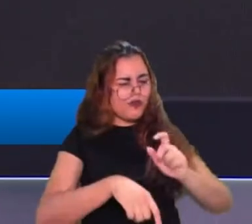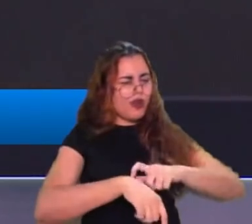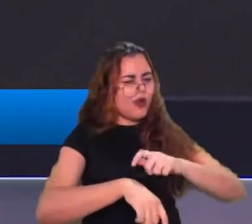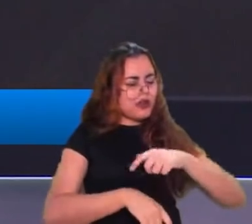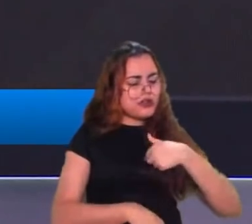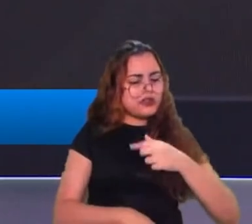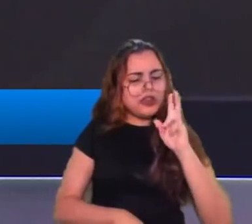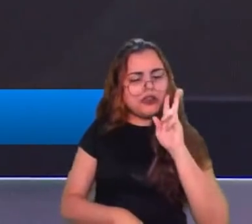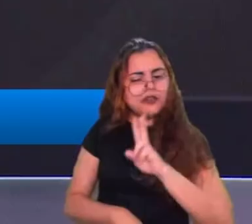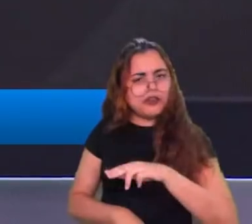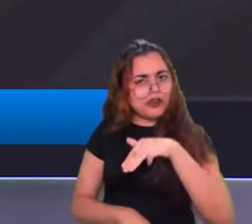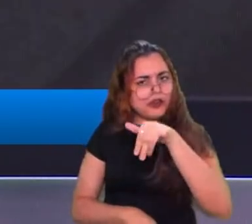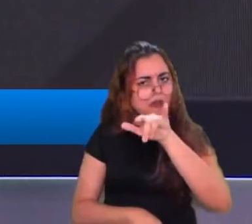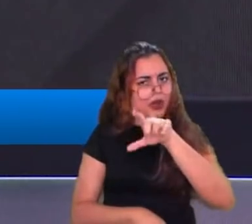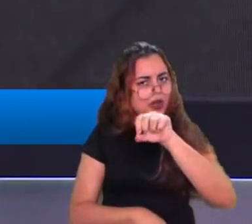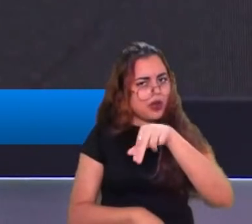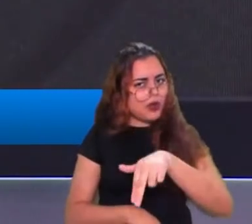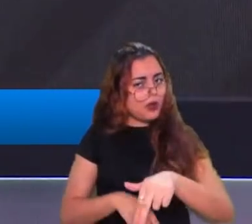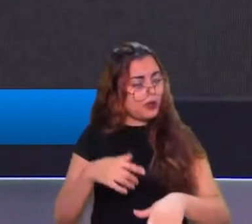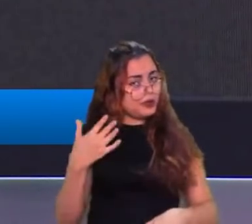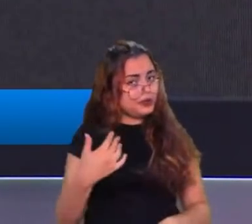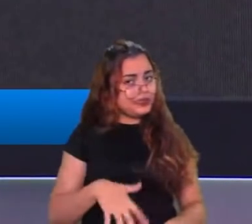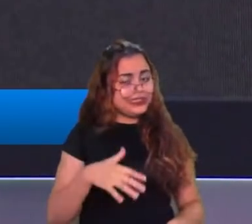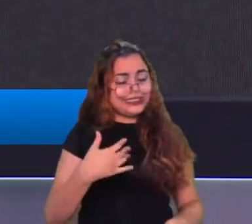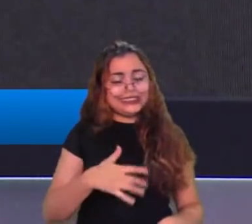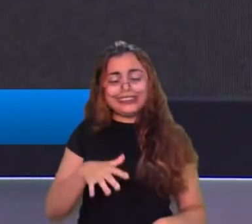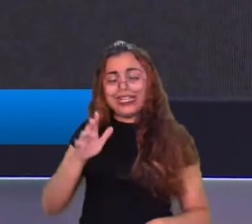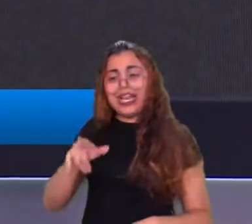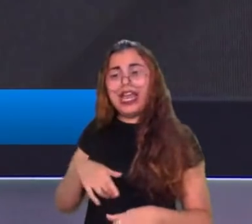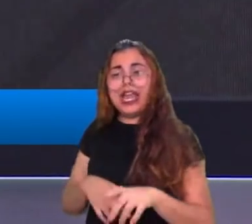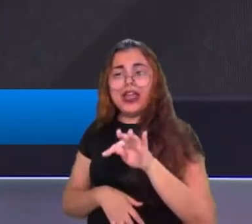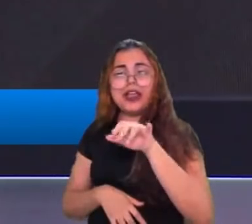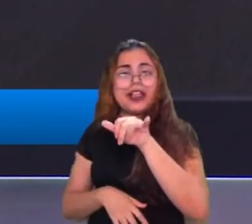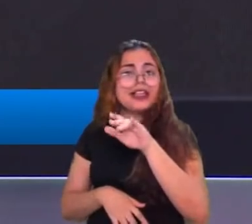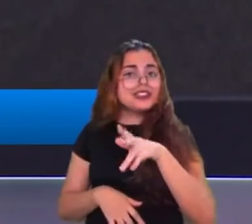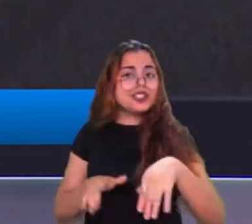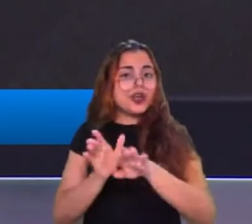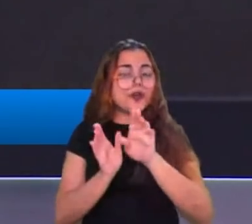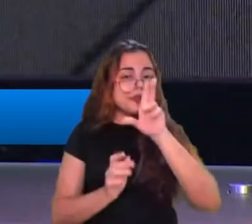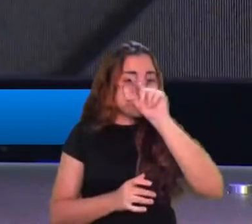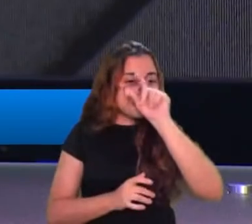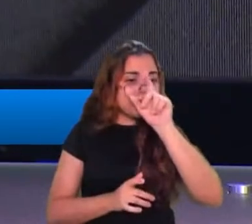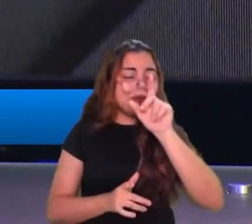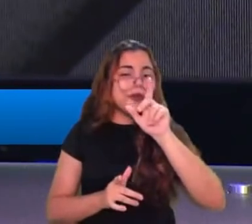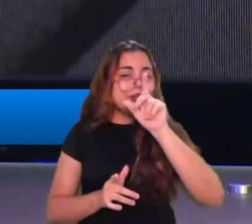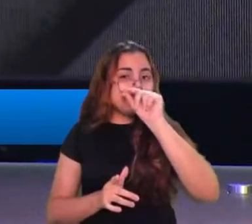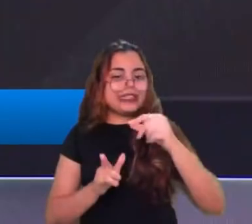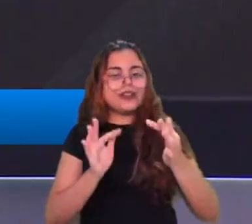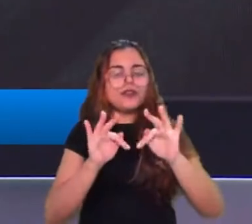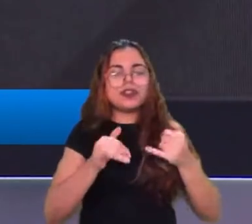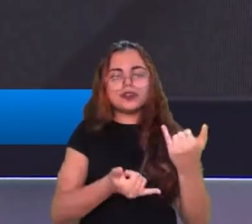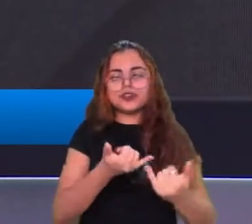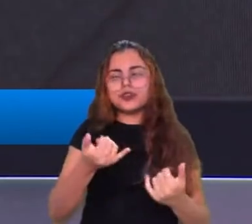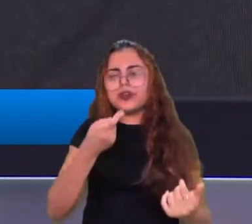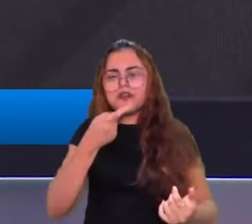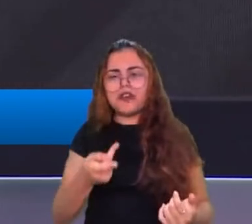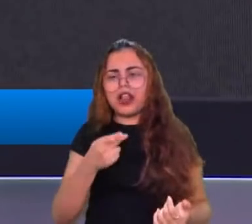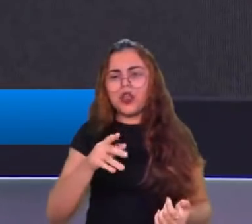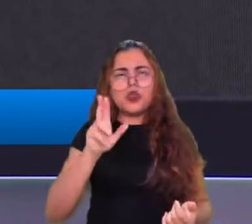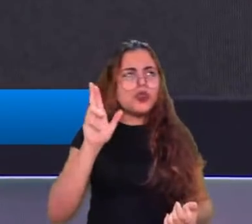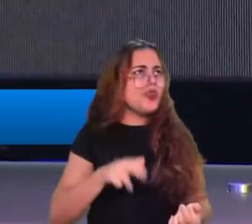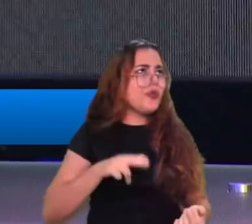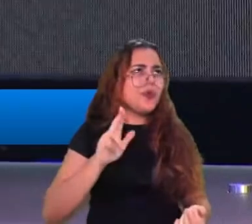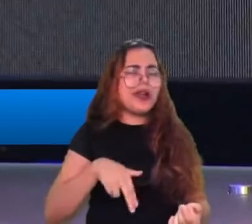no Twitter fim de jogo falou nunca mais jogo de Jana, né a gente pica a Jana pro Dudes e pro Team